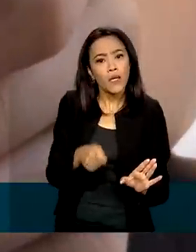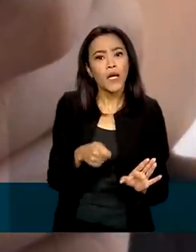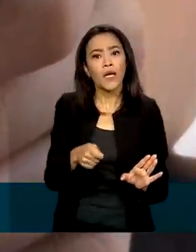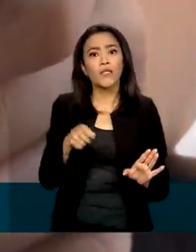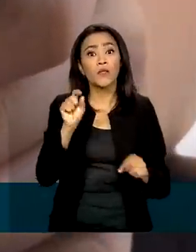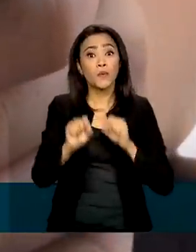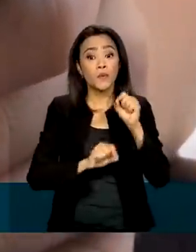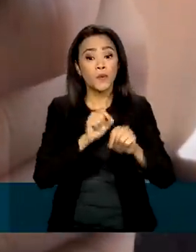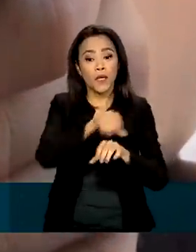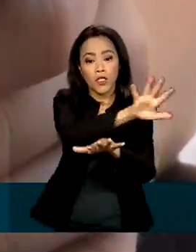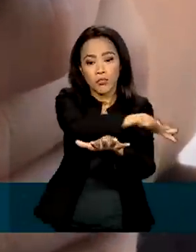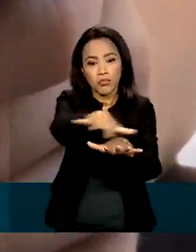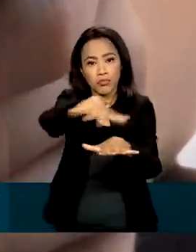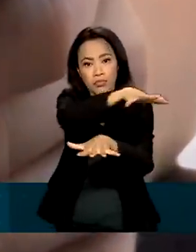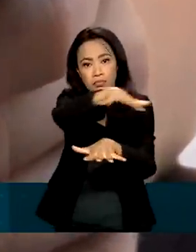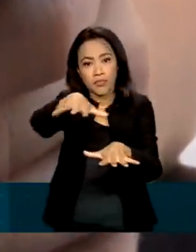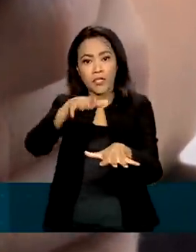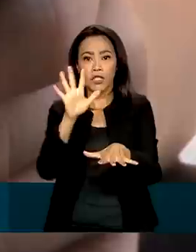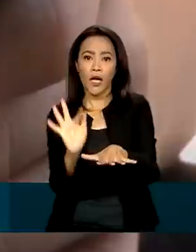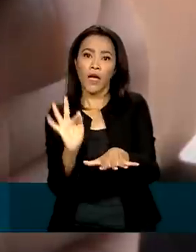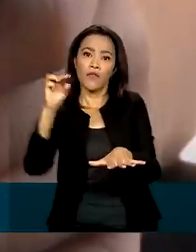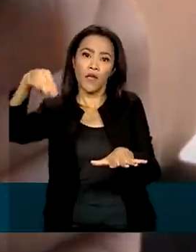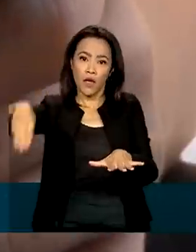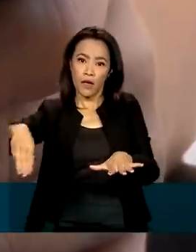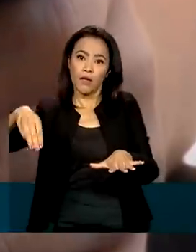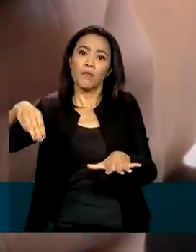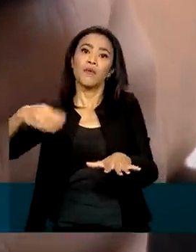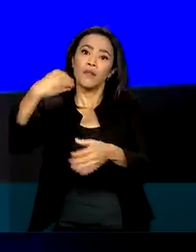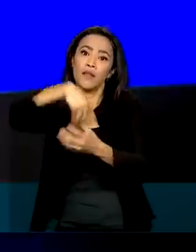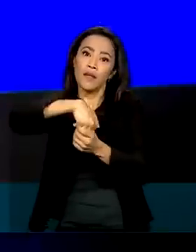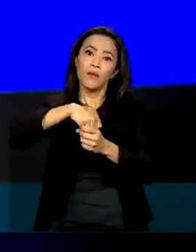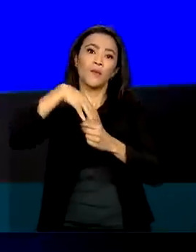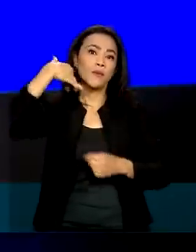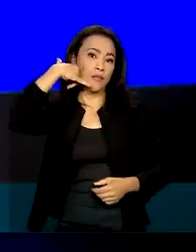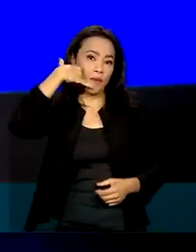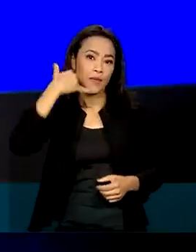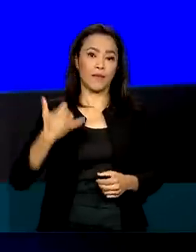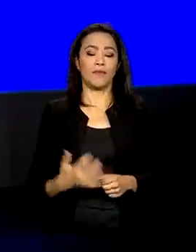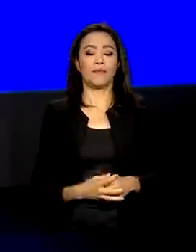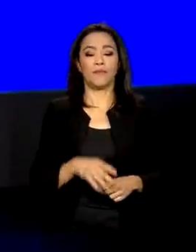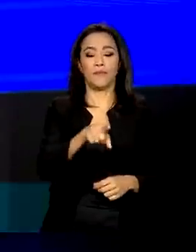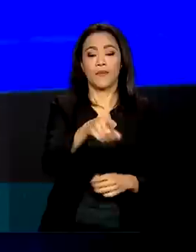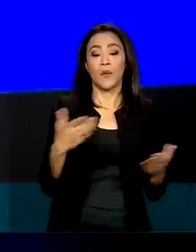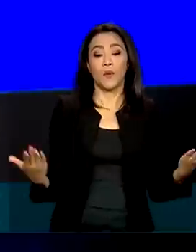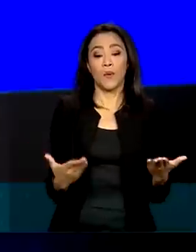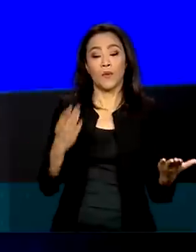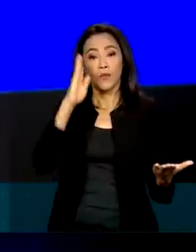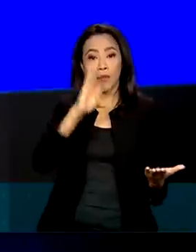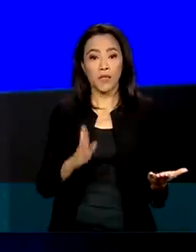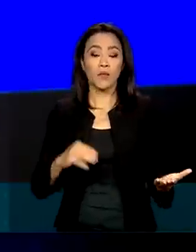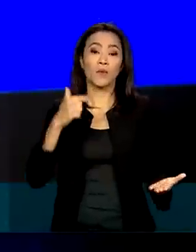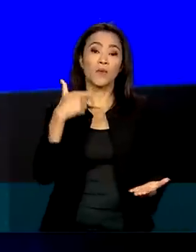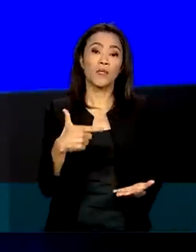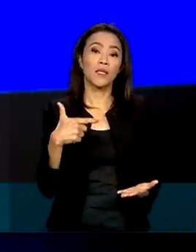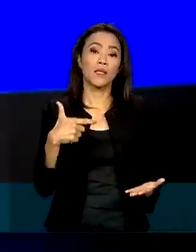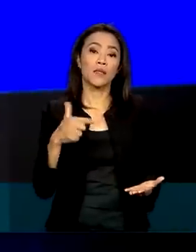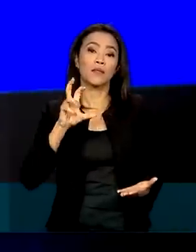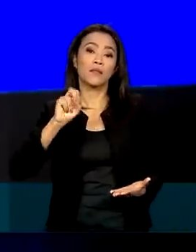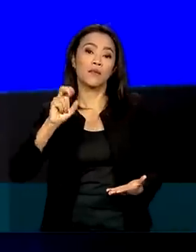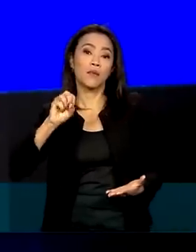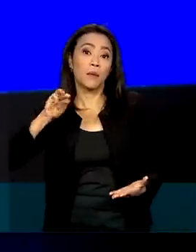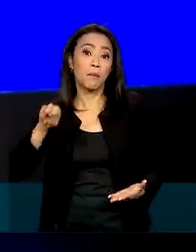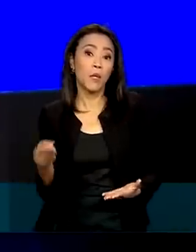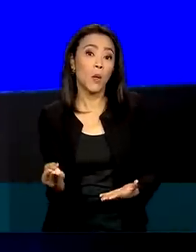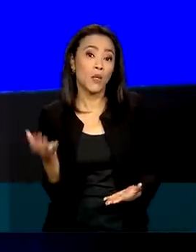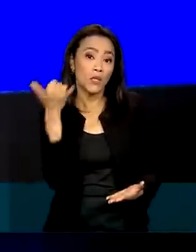receptores do sinal de FM nos aparelhos celulares. No Brasil, temos mais de 250 milhões de aparelhos